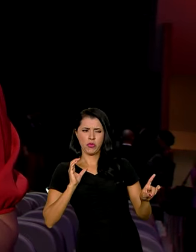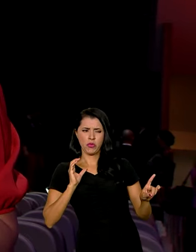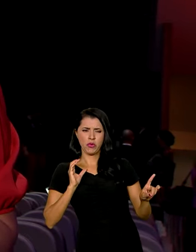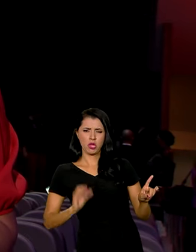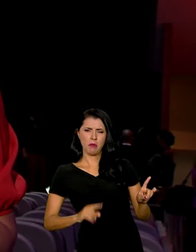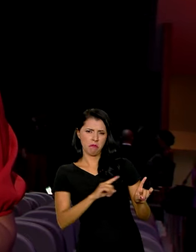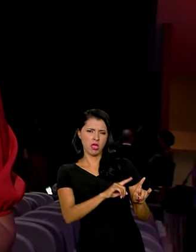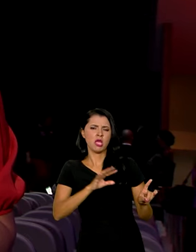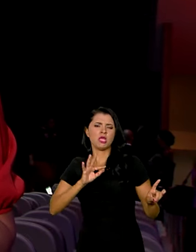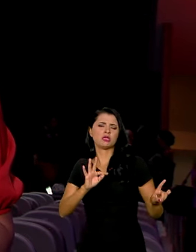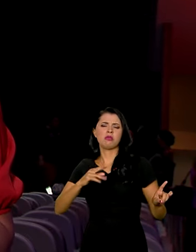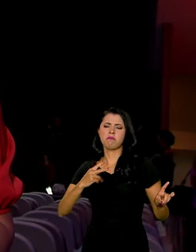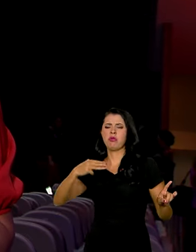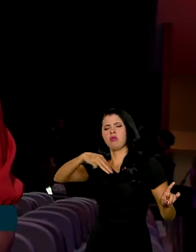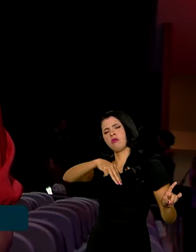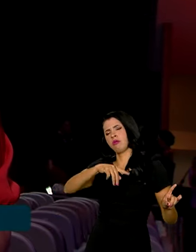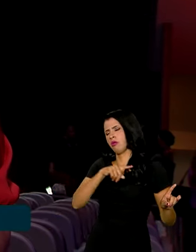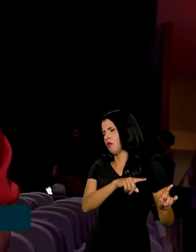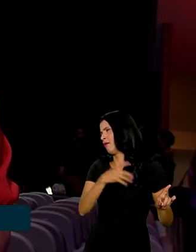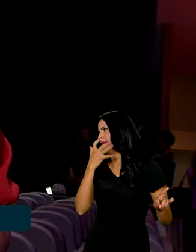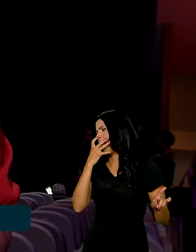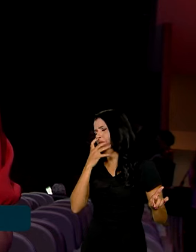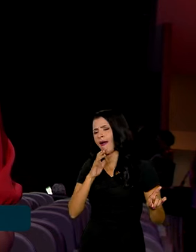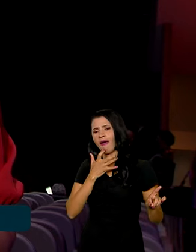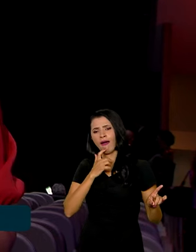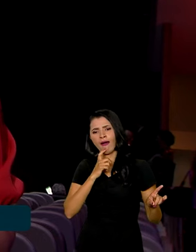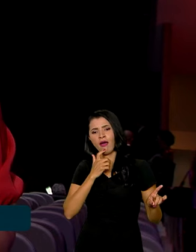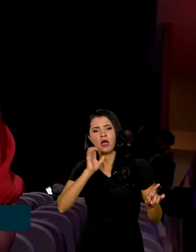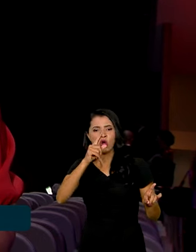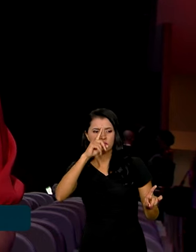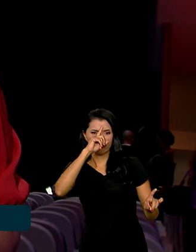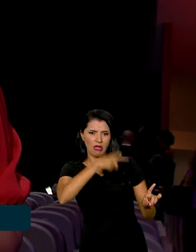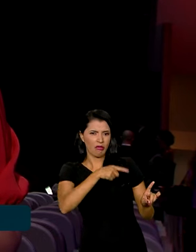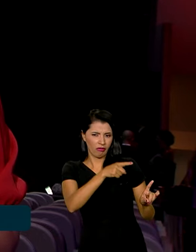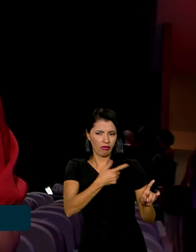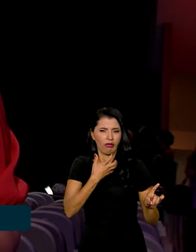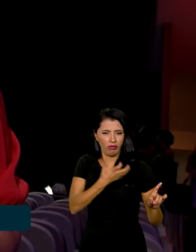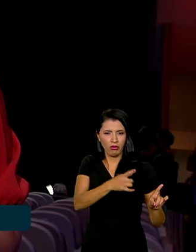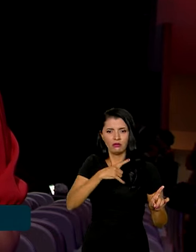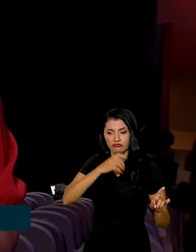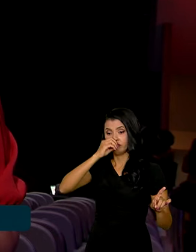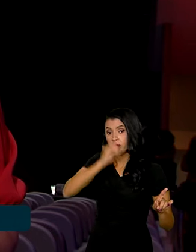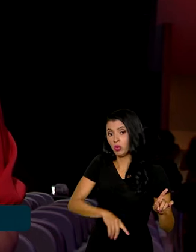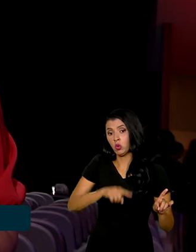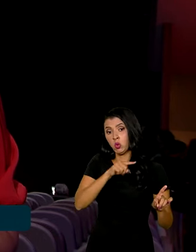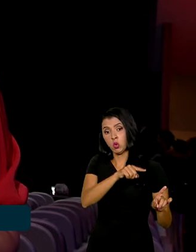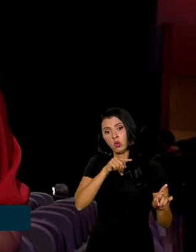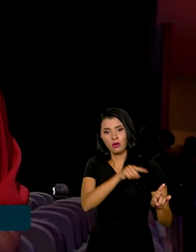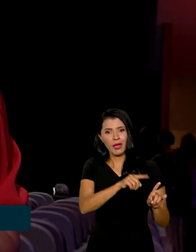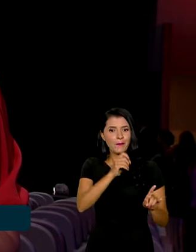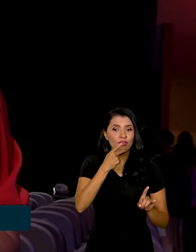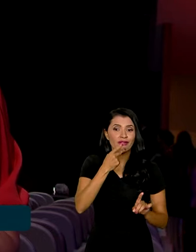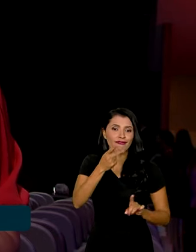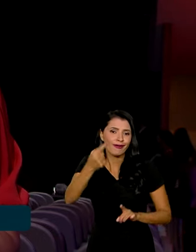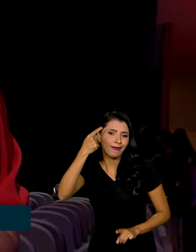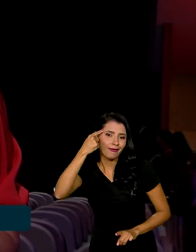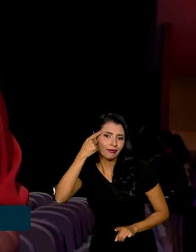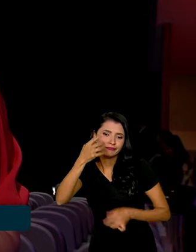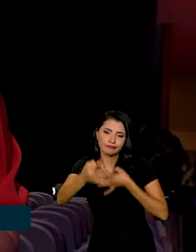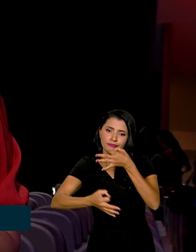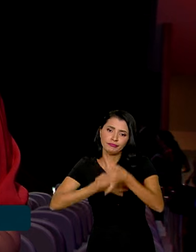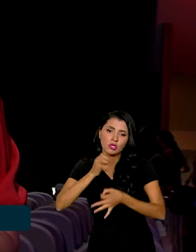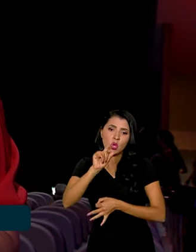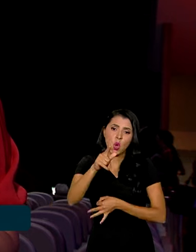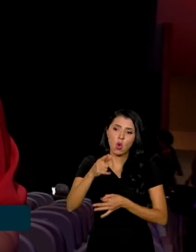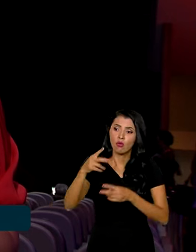PPM. Ou quando há rotulão de mandona ou arrogante apenas por dizer o que pensa ou